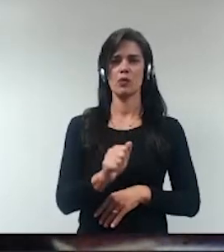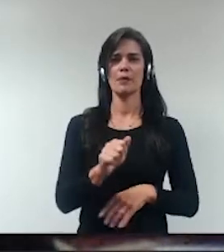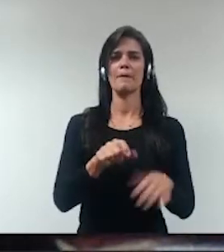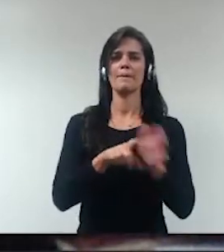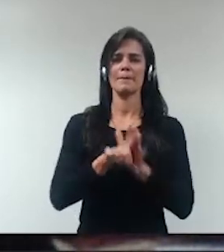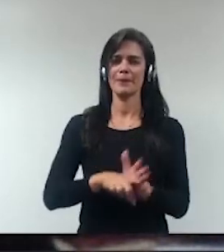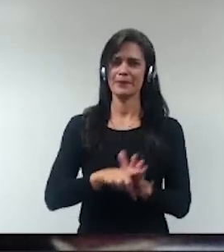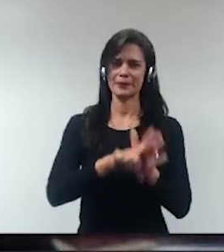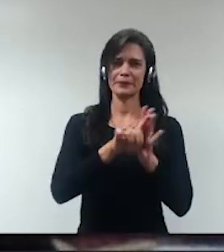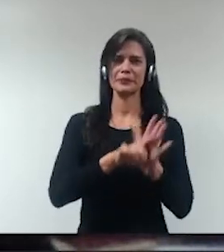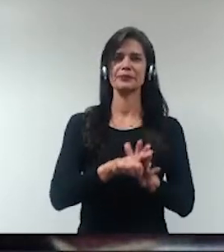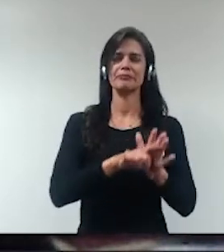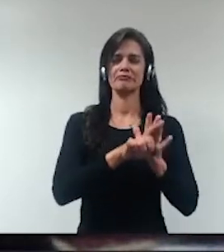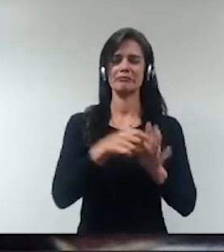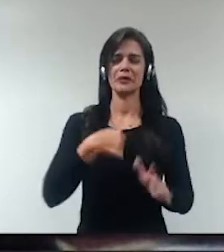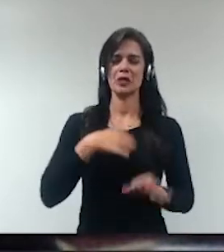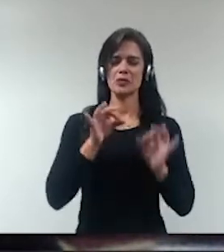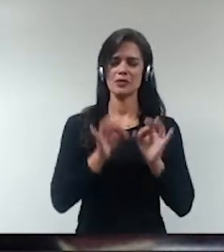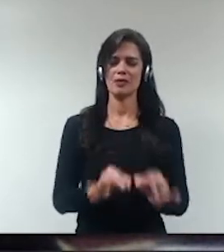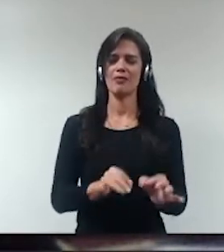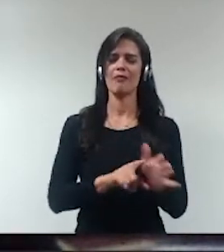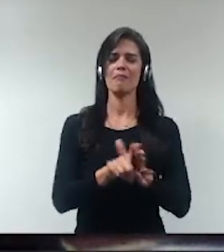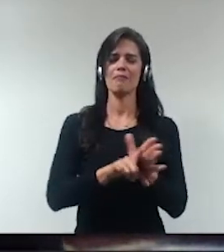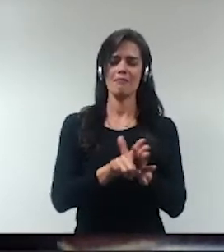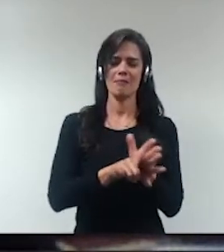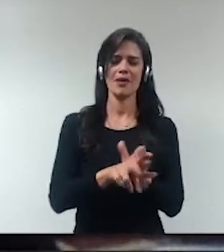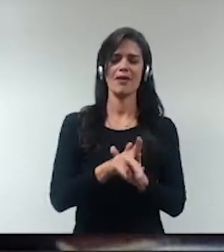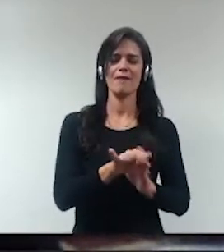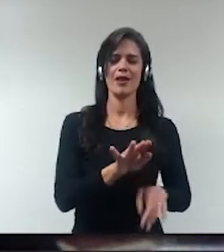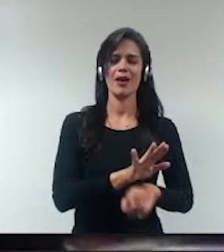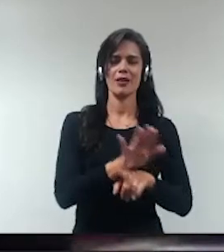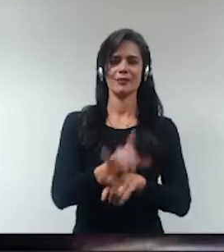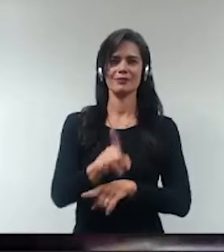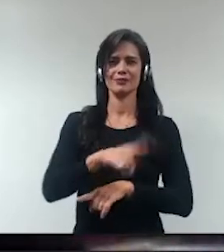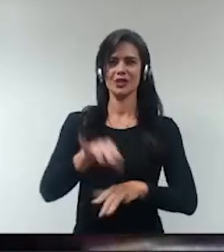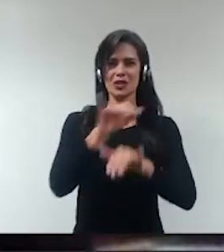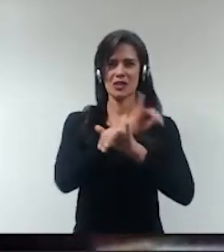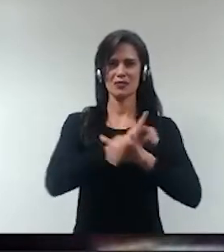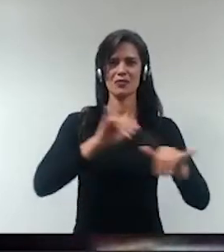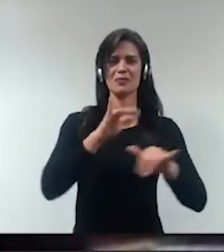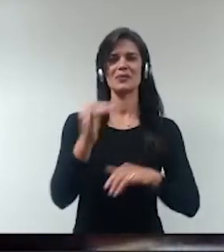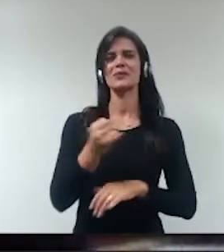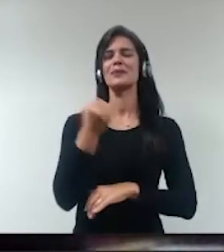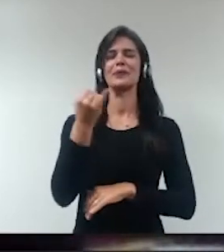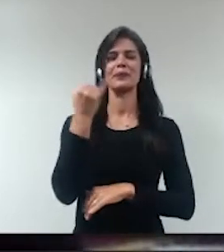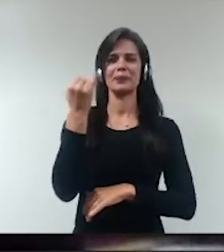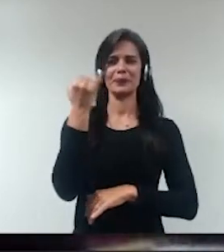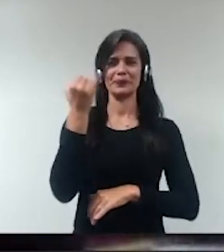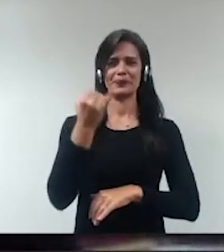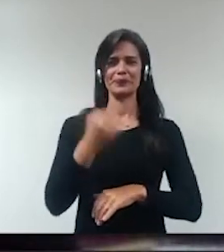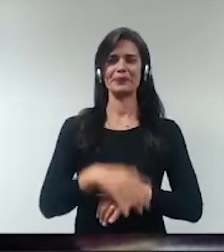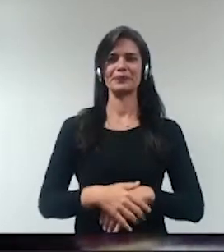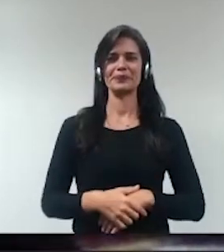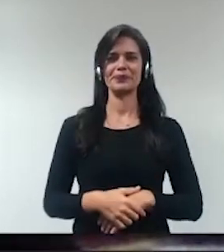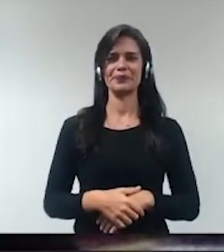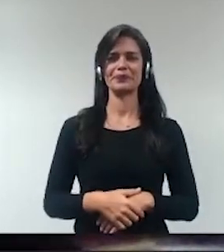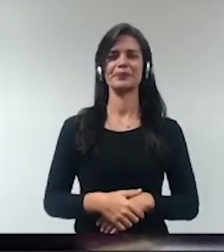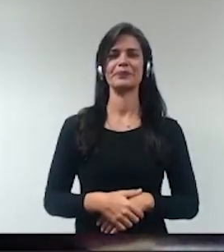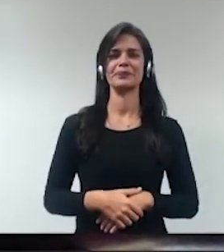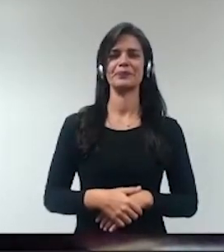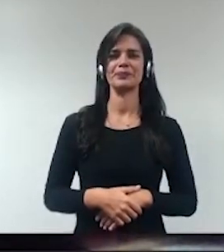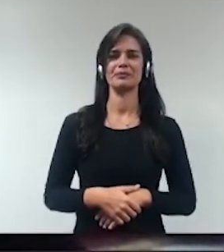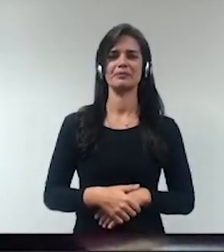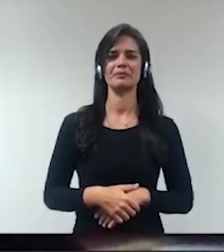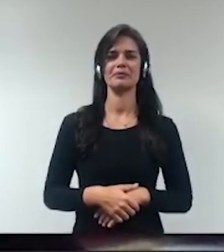área, eu tenho certeza de que vai acrescentar muito e vai trazer muitas considerações importantes, assim, aqui para o nosso tema.